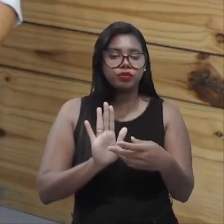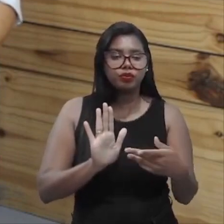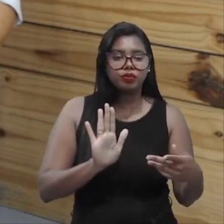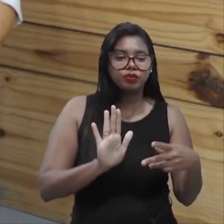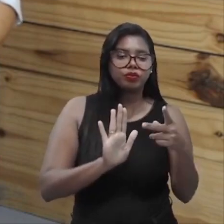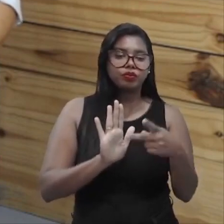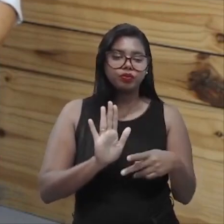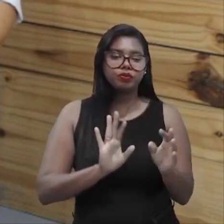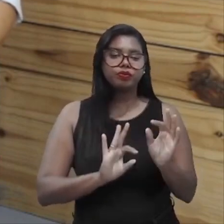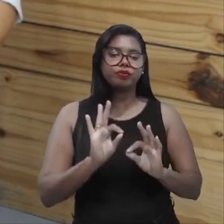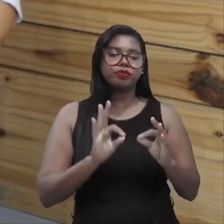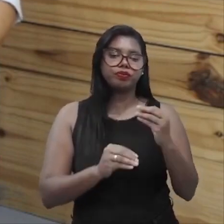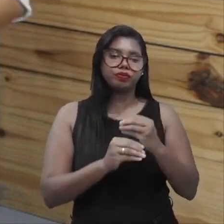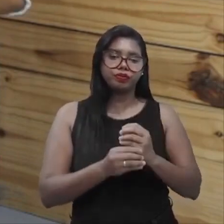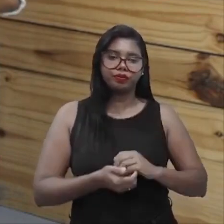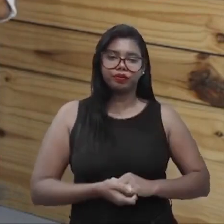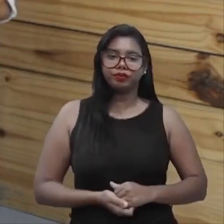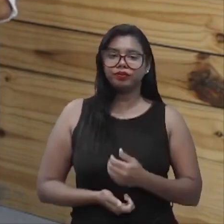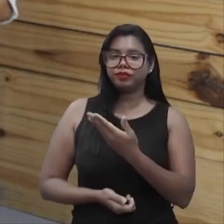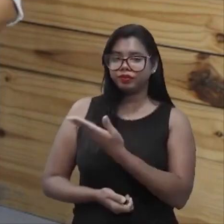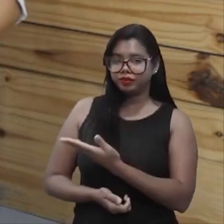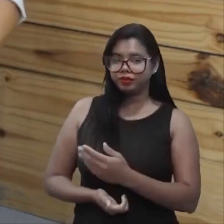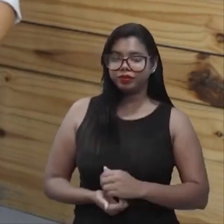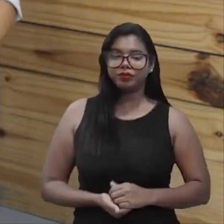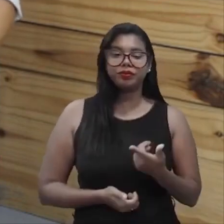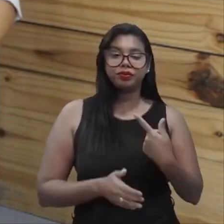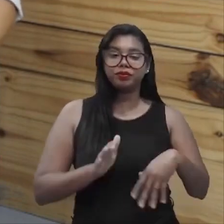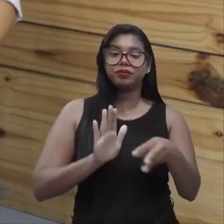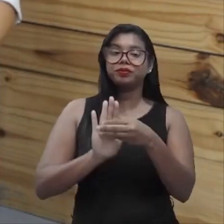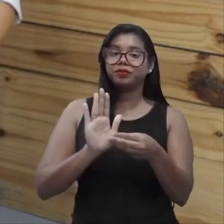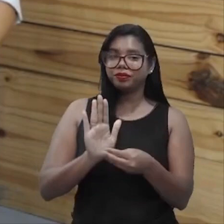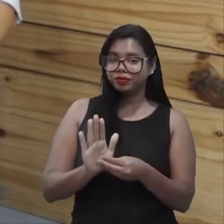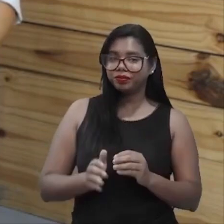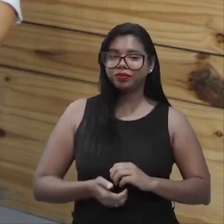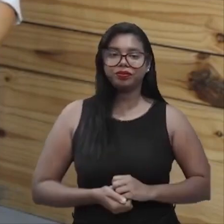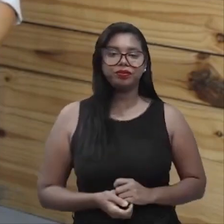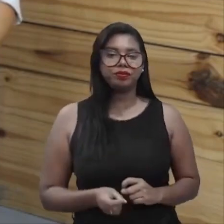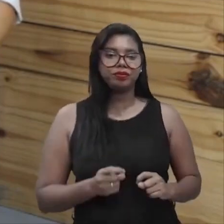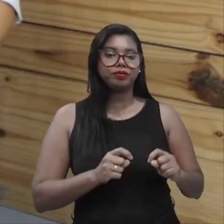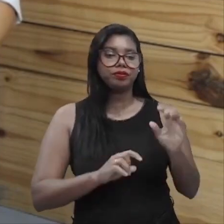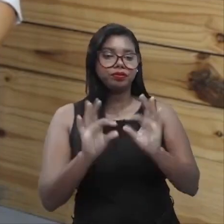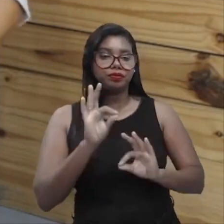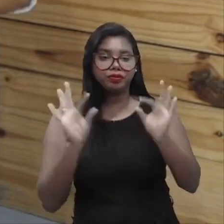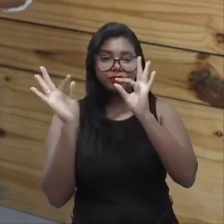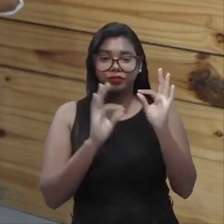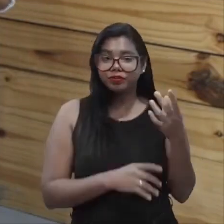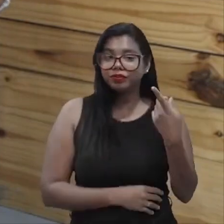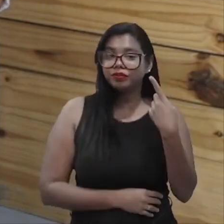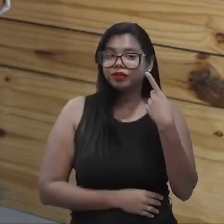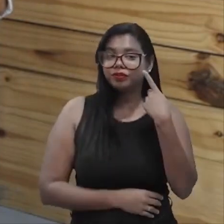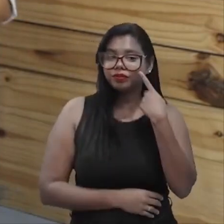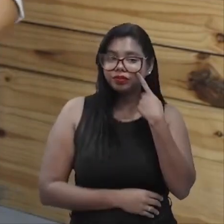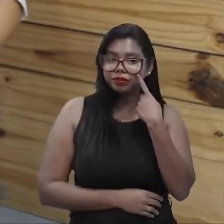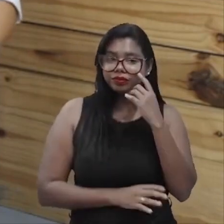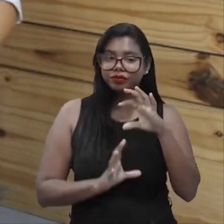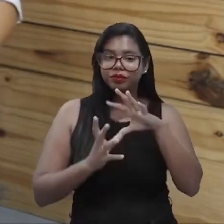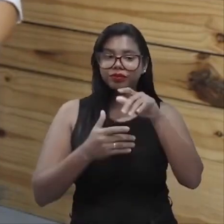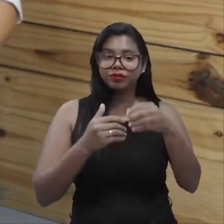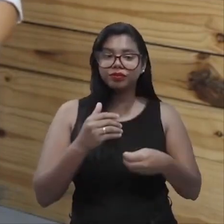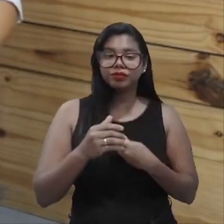que estar preparados. E me permitam uma outra colocação. A organização hoje é vista como um ecossistema